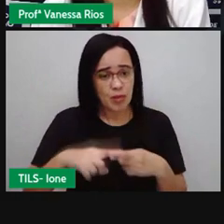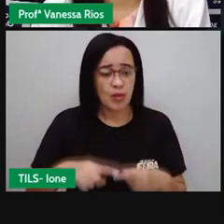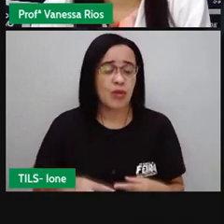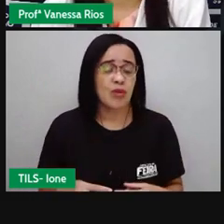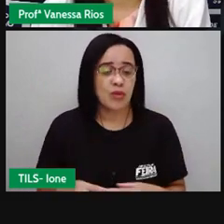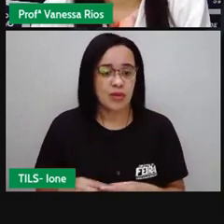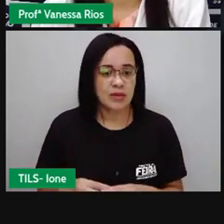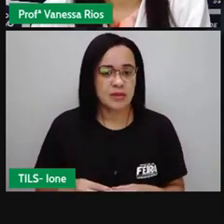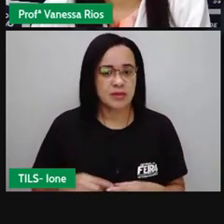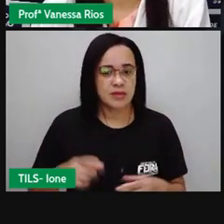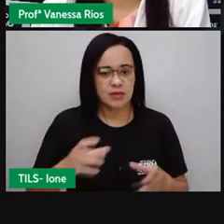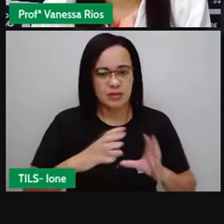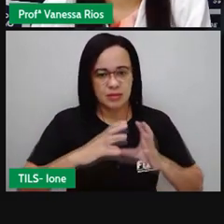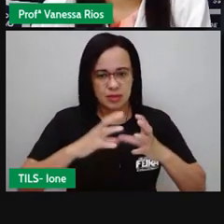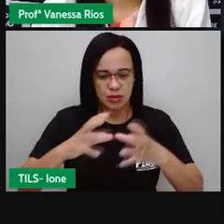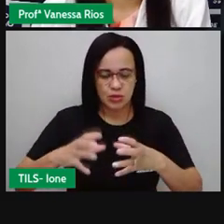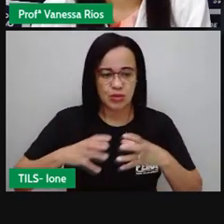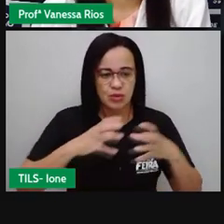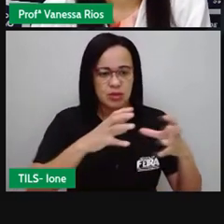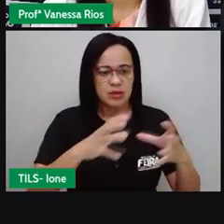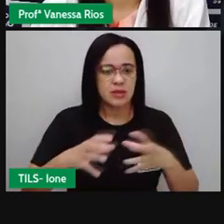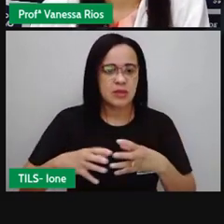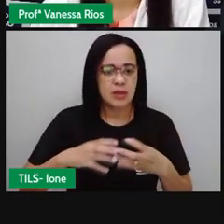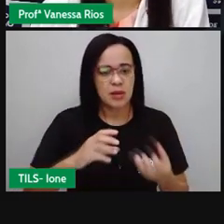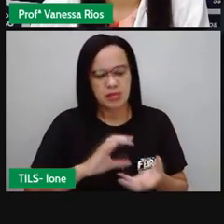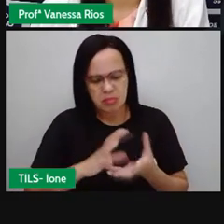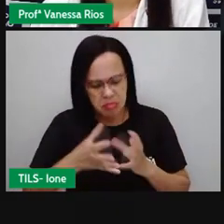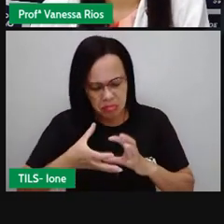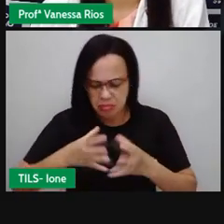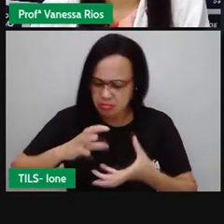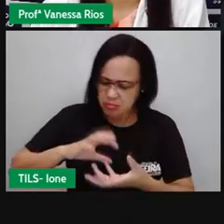girar a bola, à procura de alguma coisa.